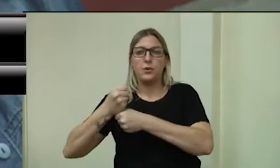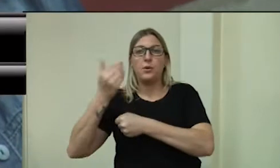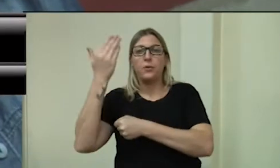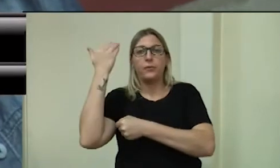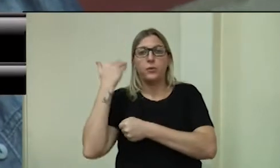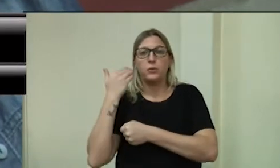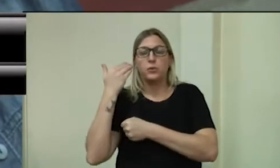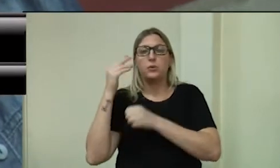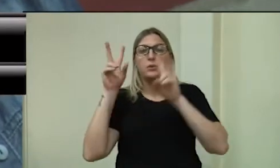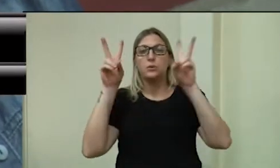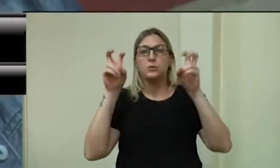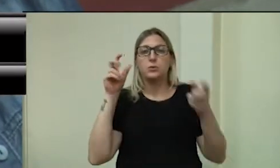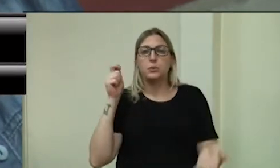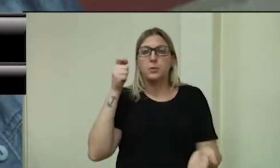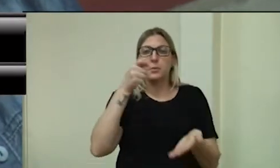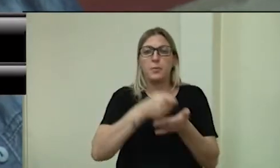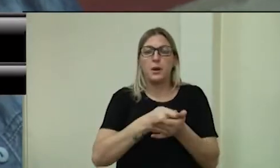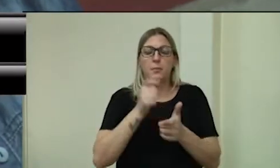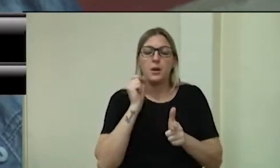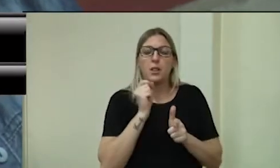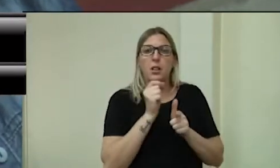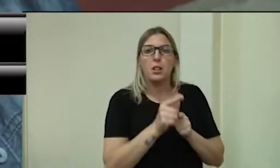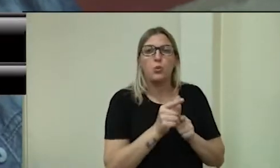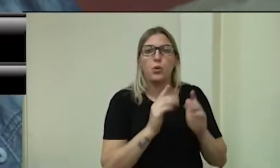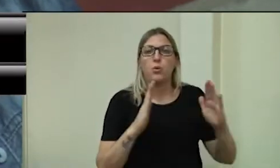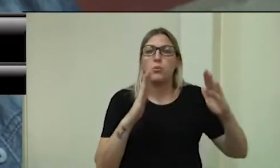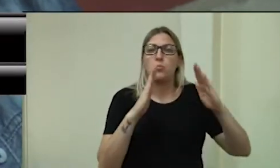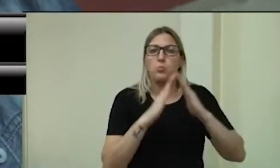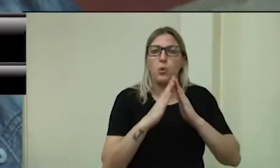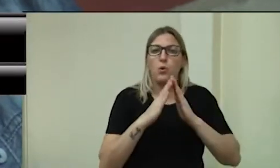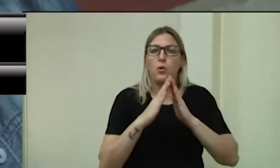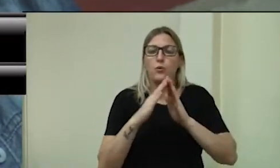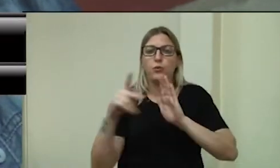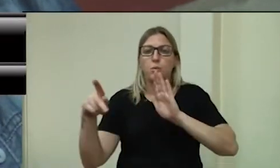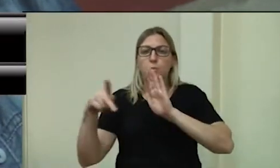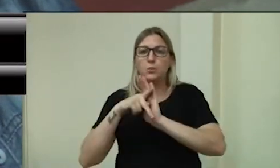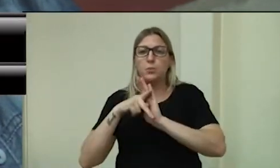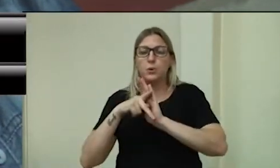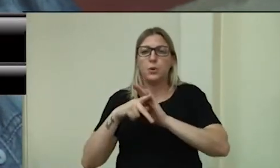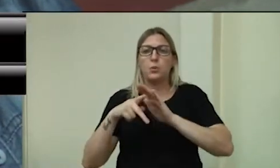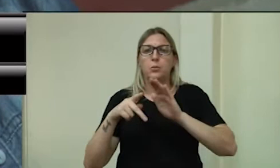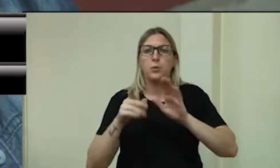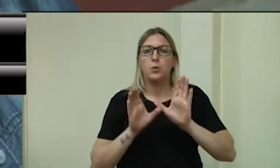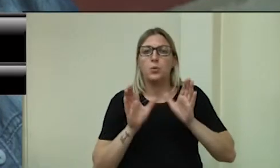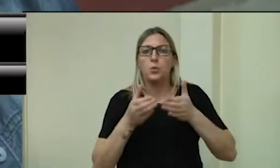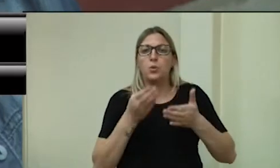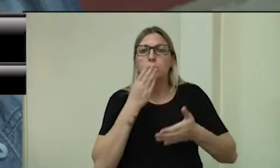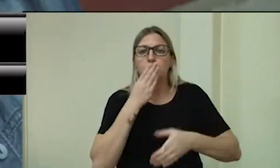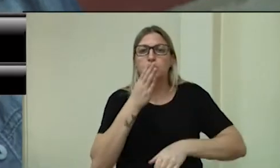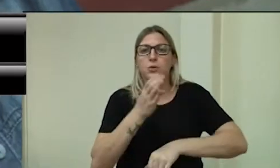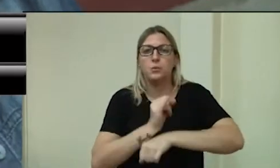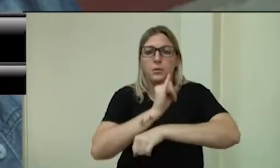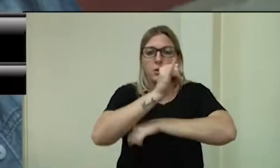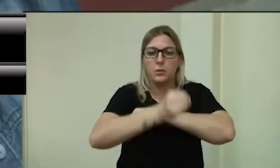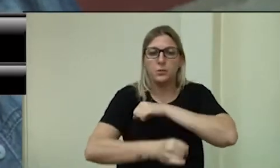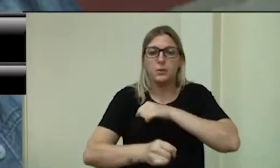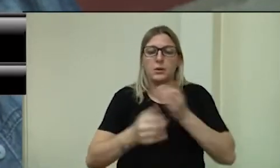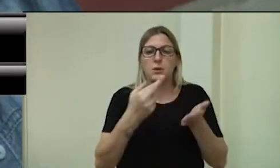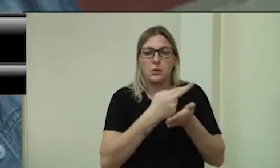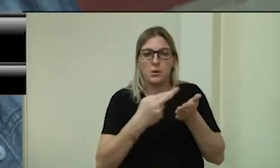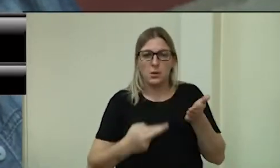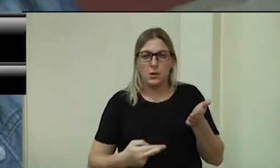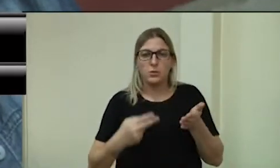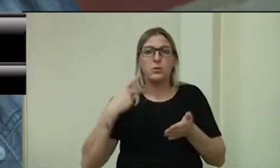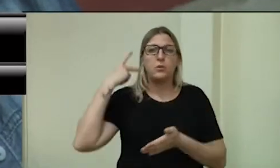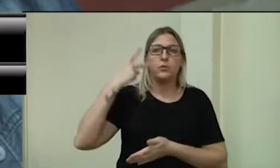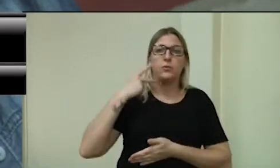relativas ao pagamento de locação de imóvel de propriedade de Ipiranga Futebol Clube. O relator é o vereador